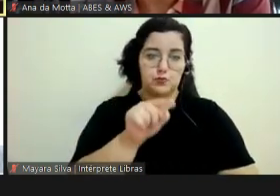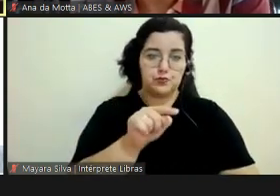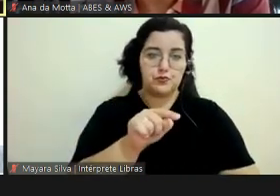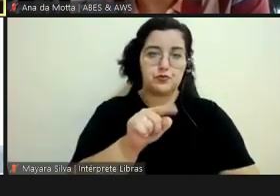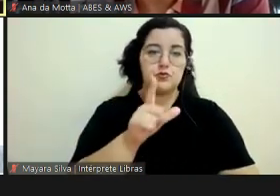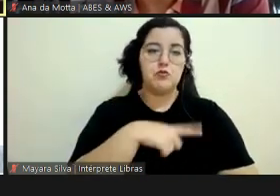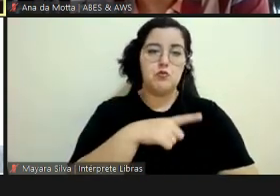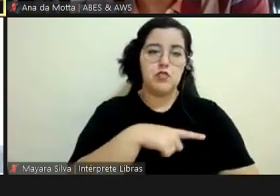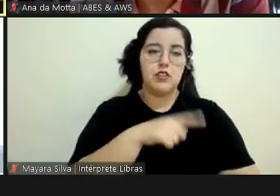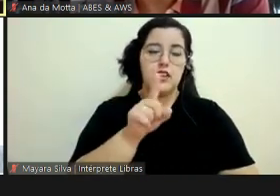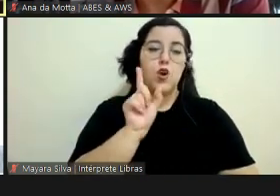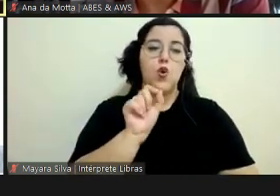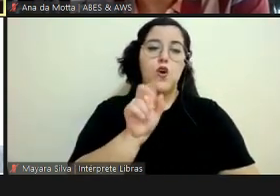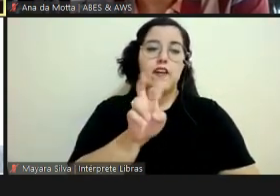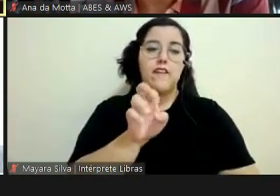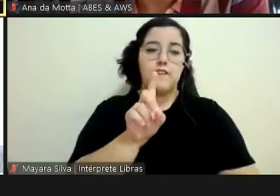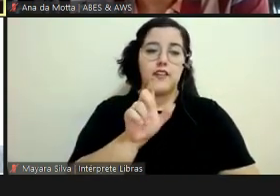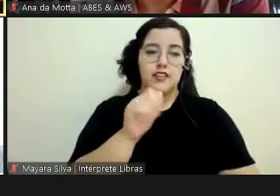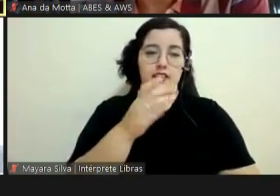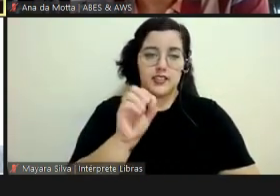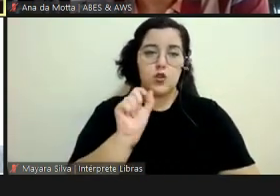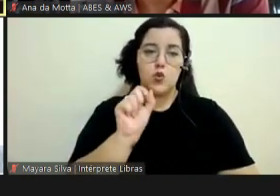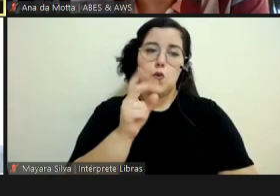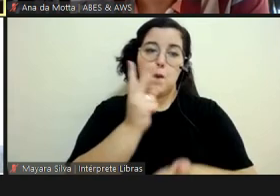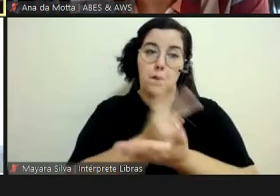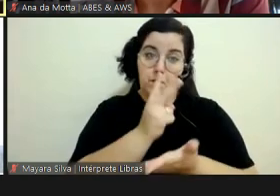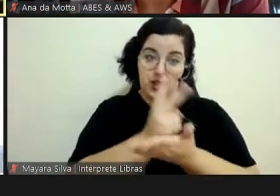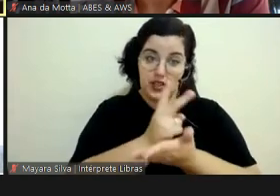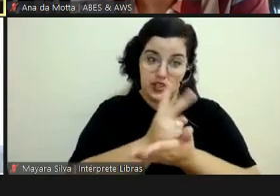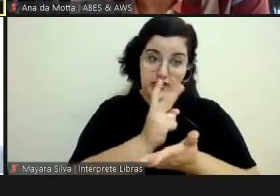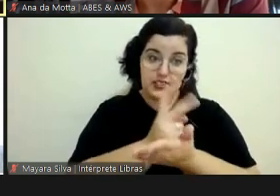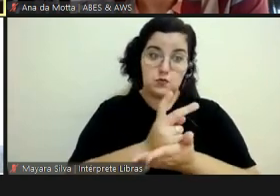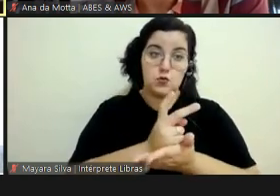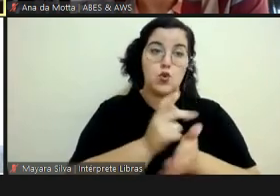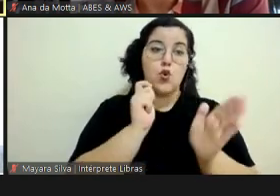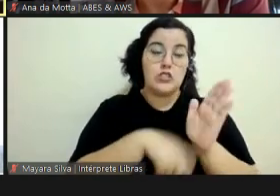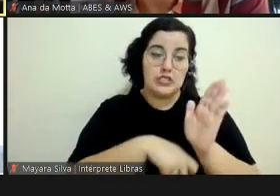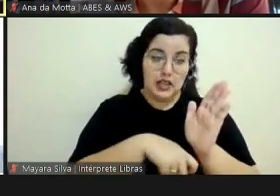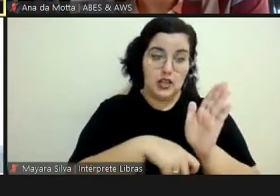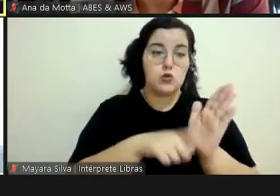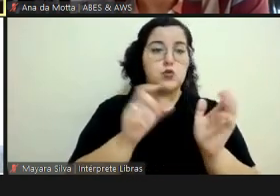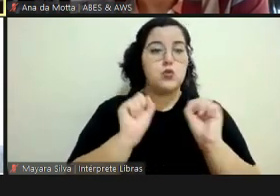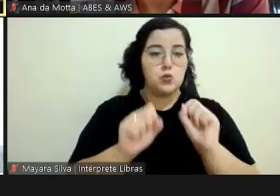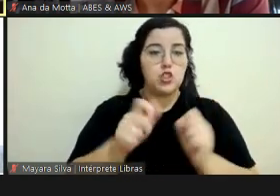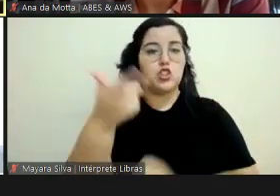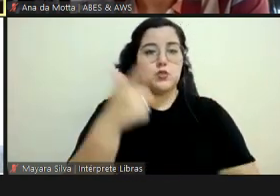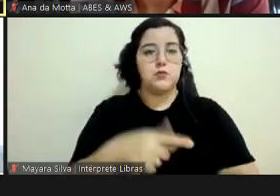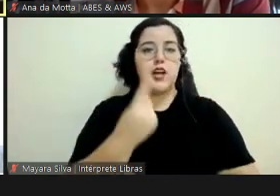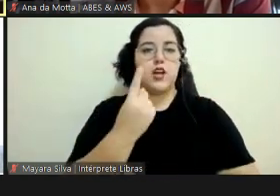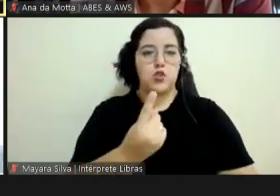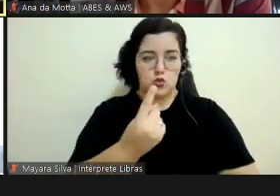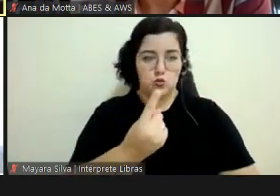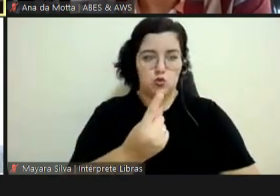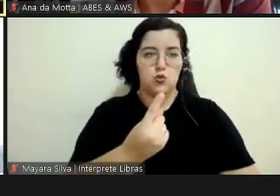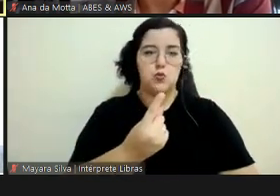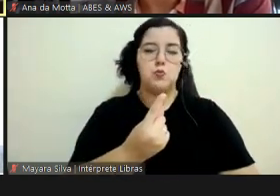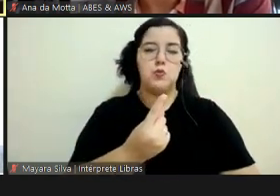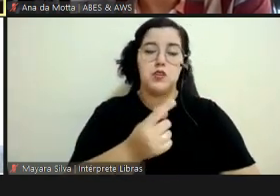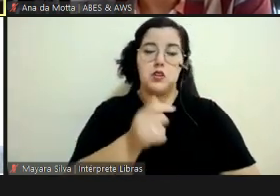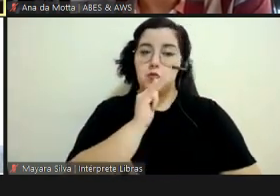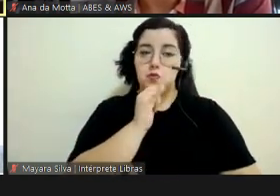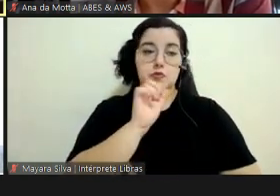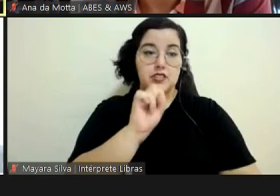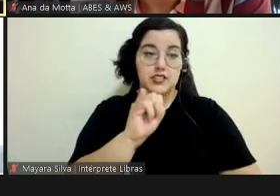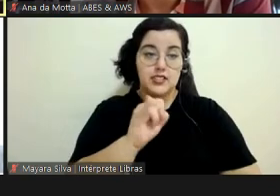vedável ter no mesmo processo de contratação, contratar mais de uma solução de TIC. Se são duas